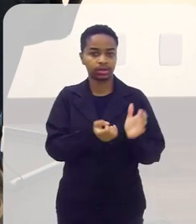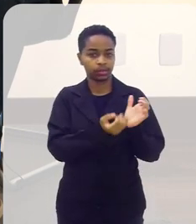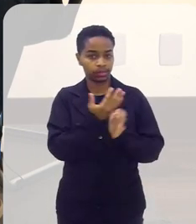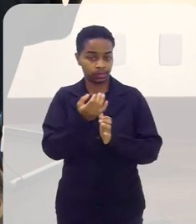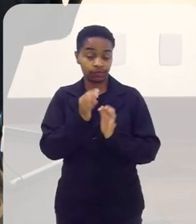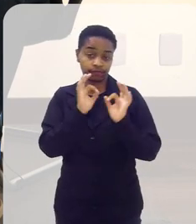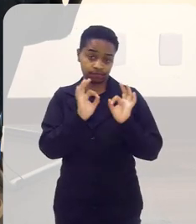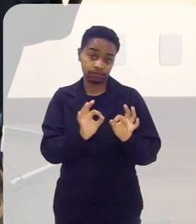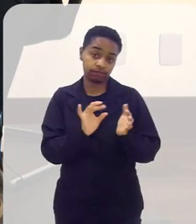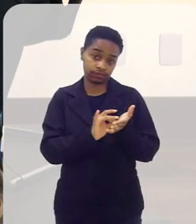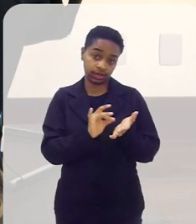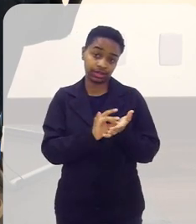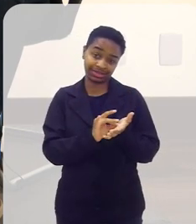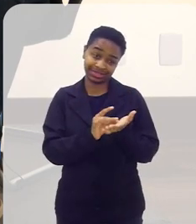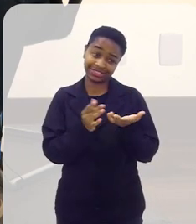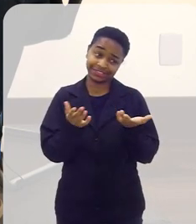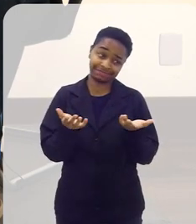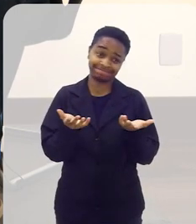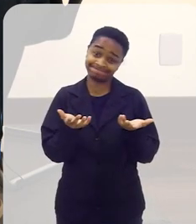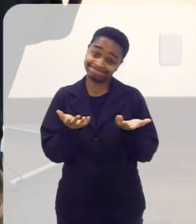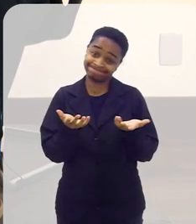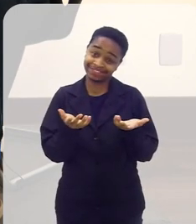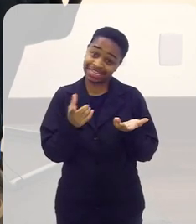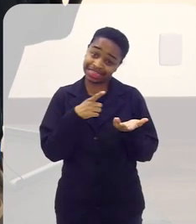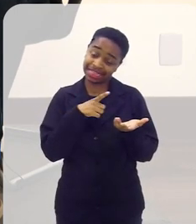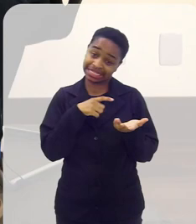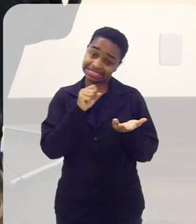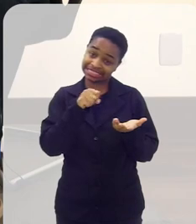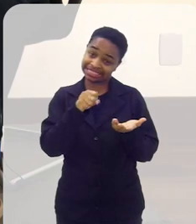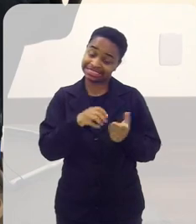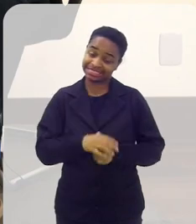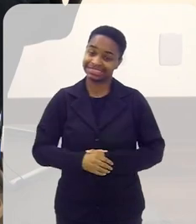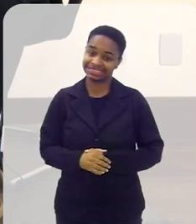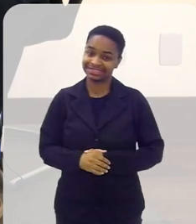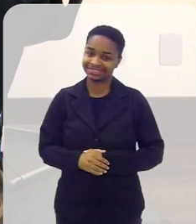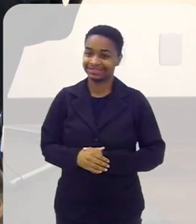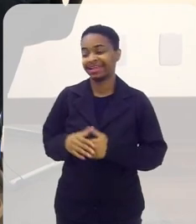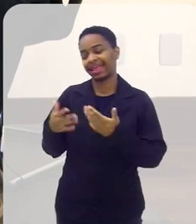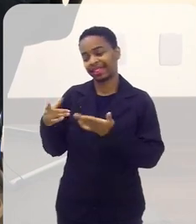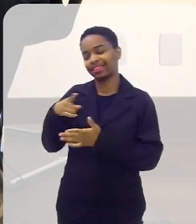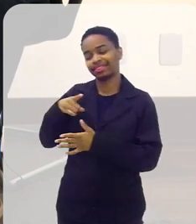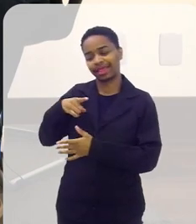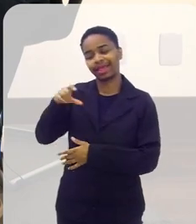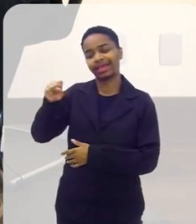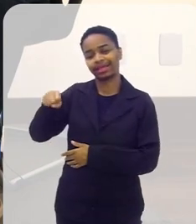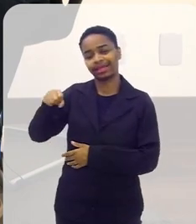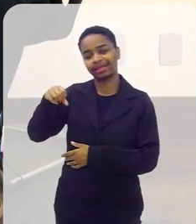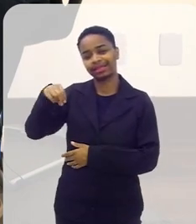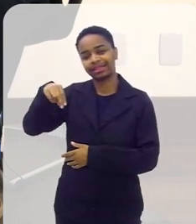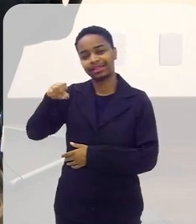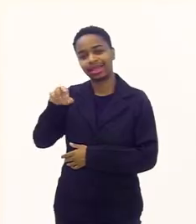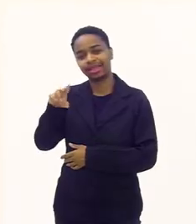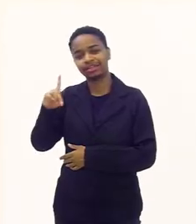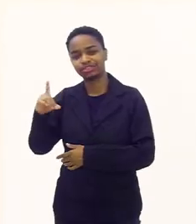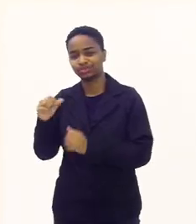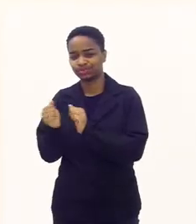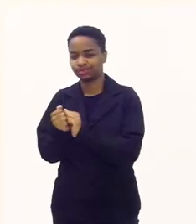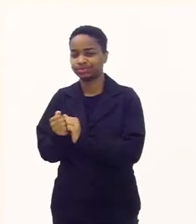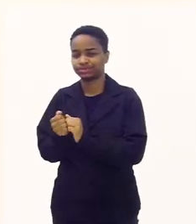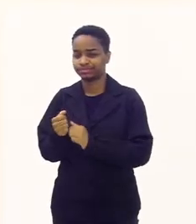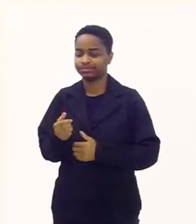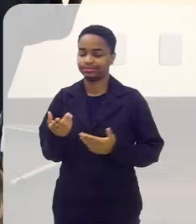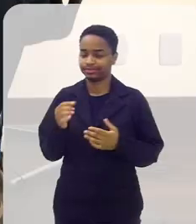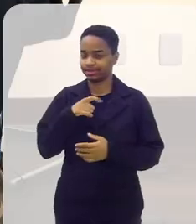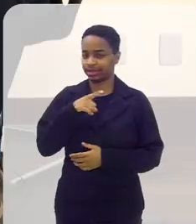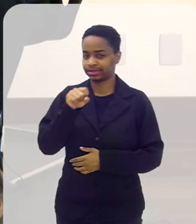de fato esse personagem se se confia ai gente o nerd tá lá tá lá tá lá não vamos